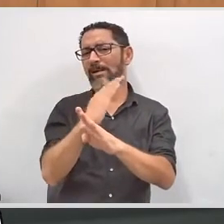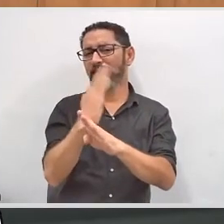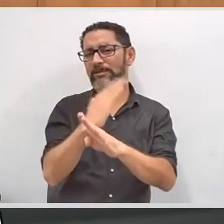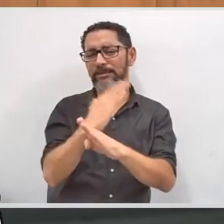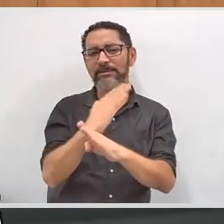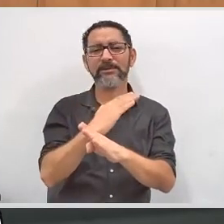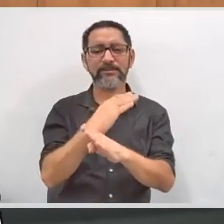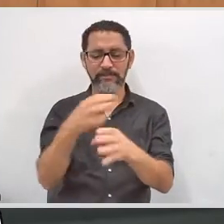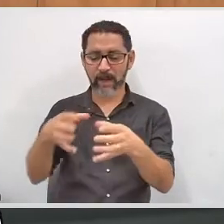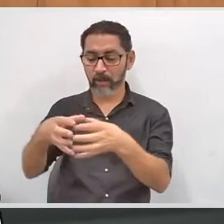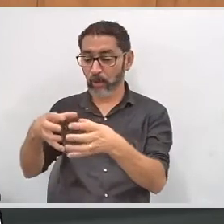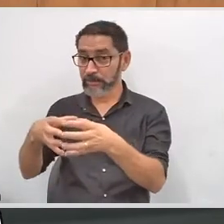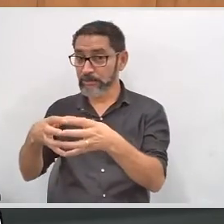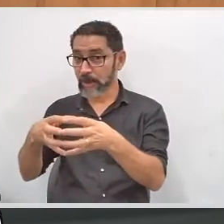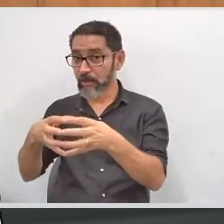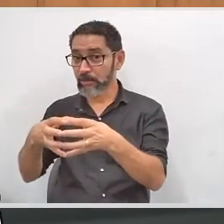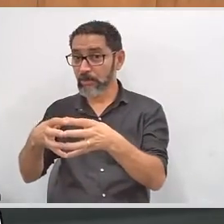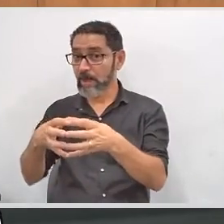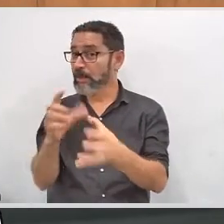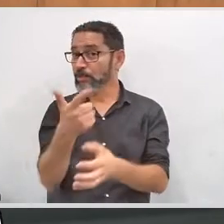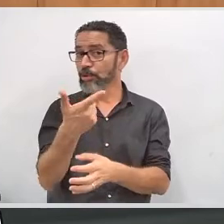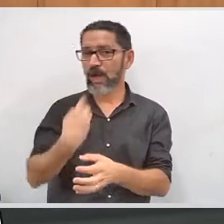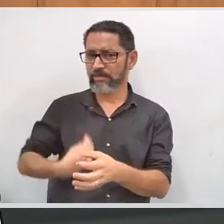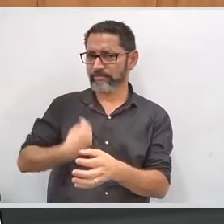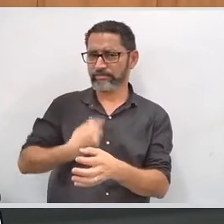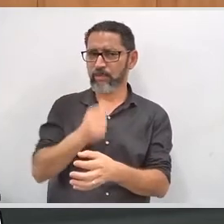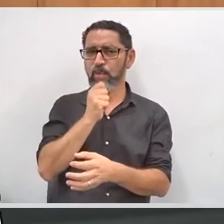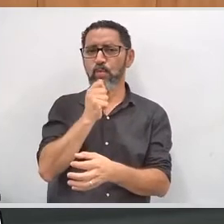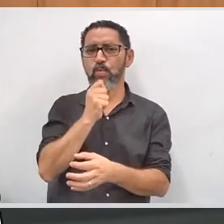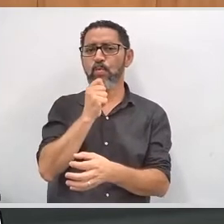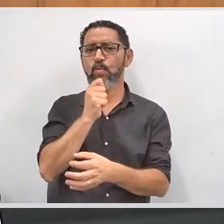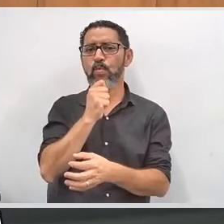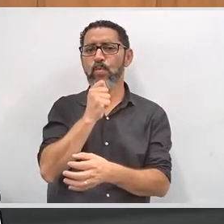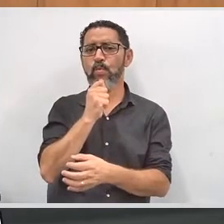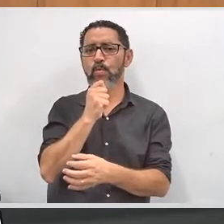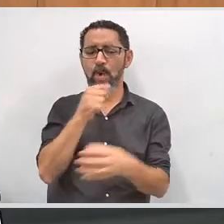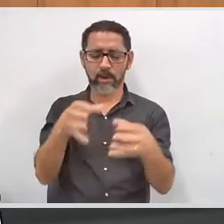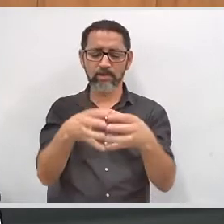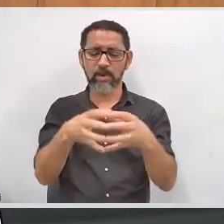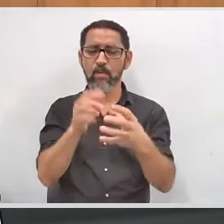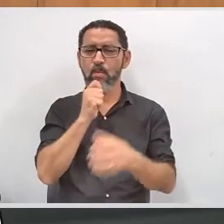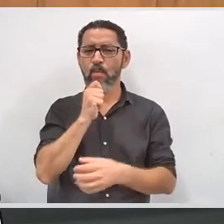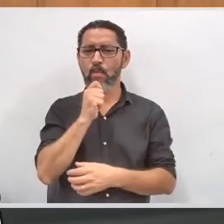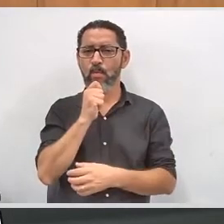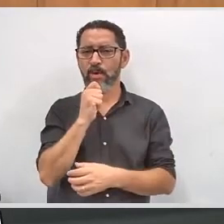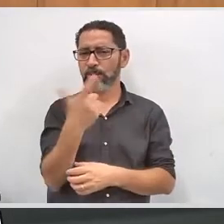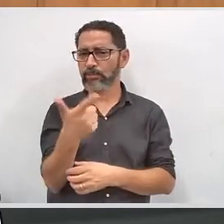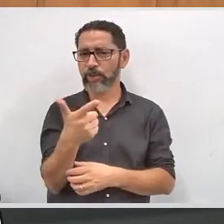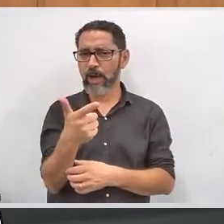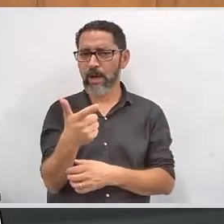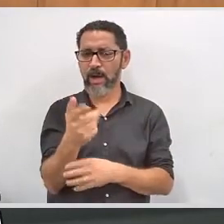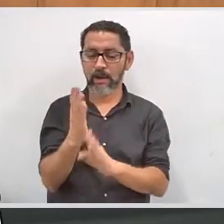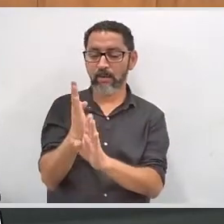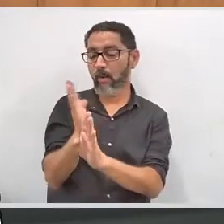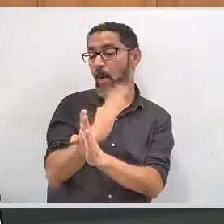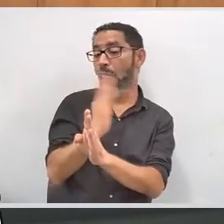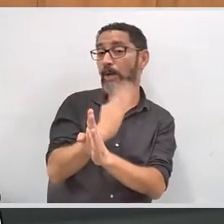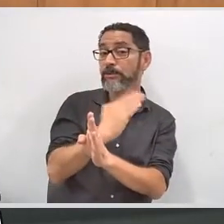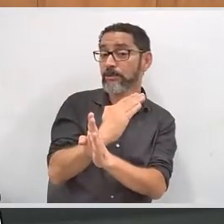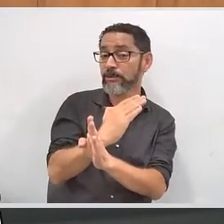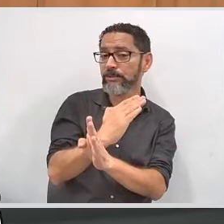formar da comissão ou mesmo da regulação junto ao TSE, que, desde a minha primeira zona eleitoral, quando assumi,